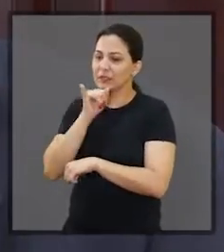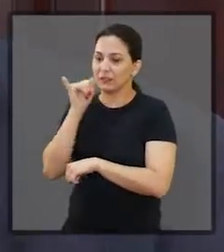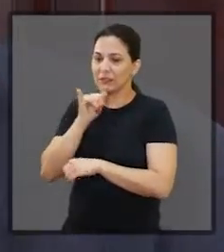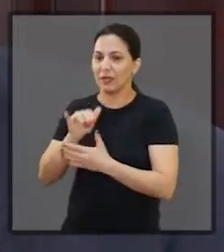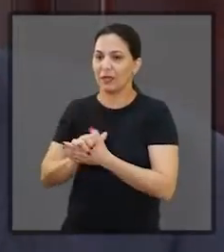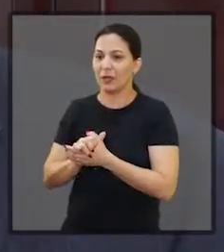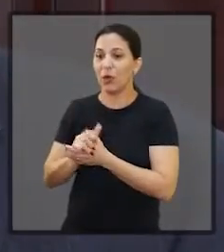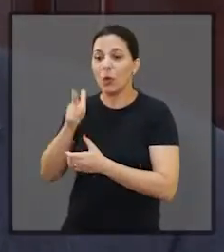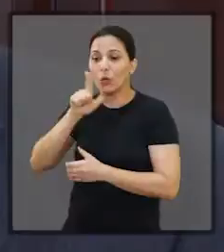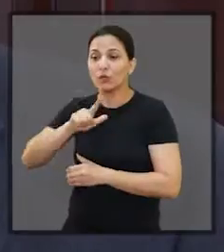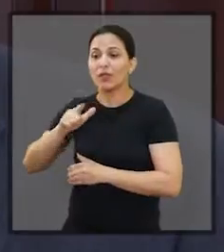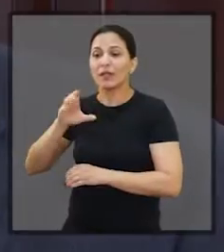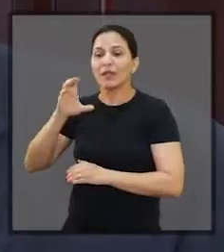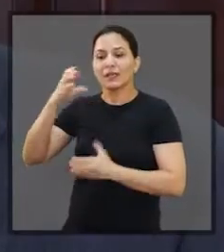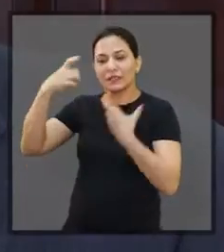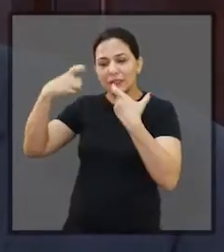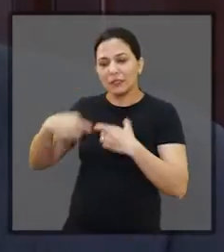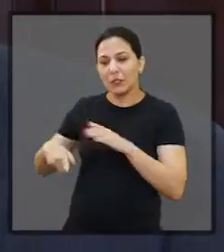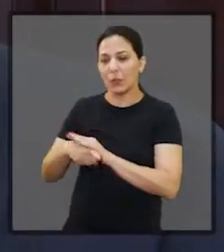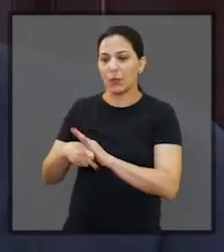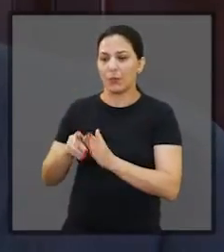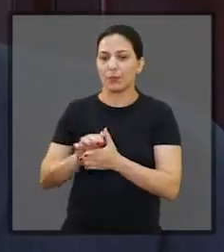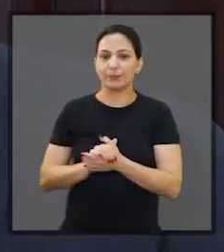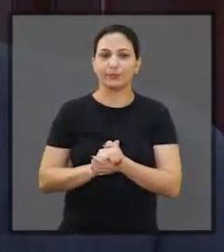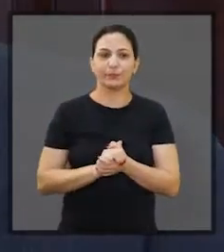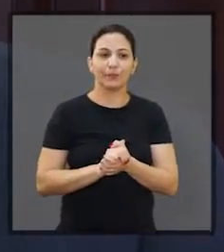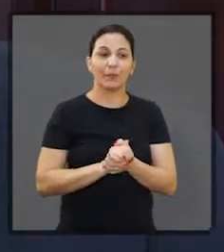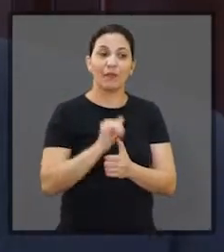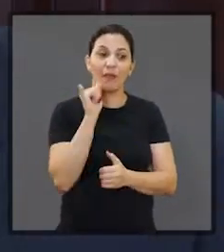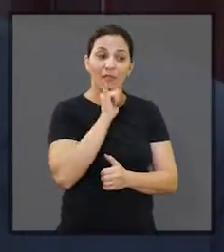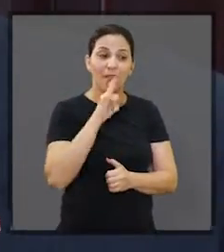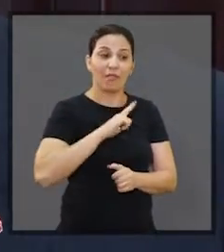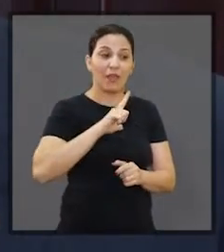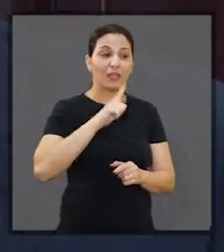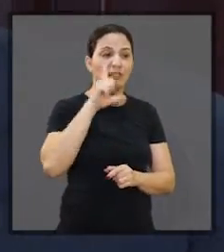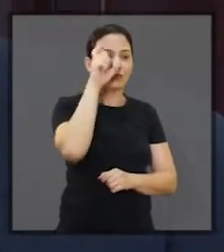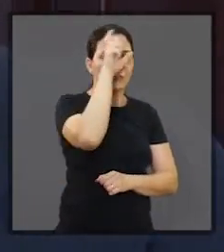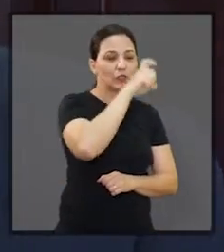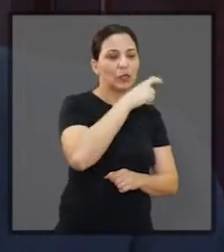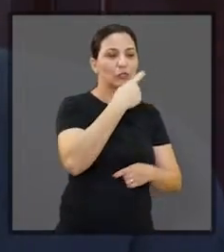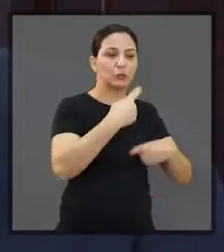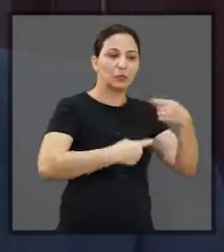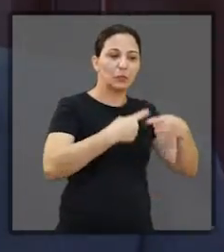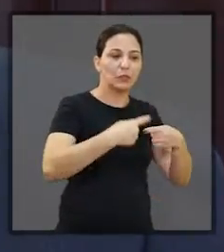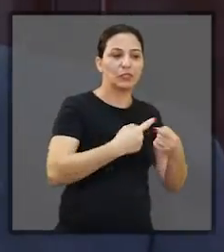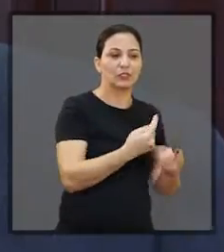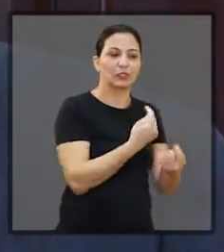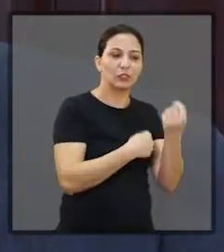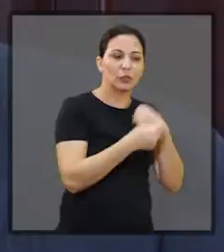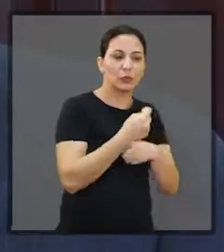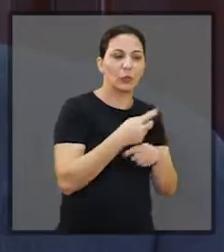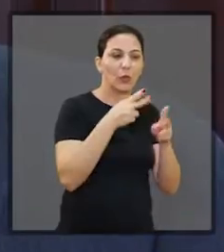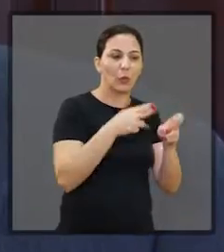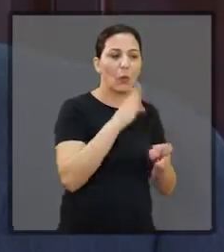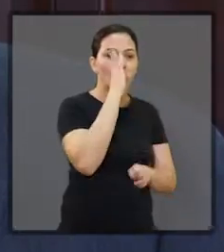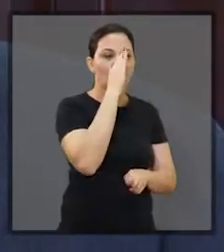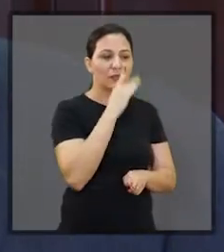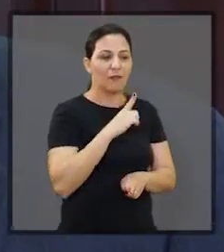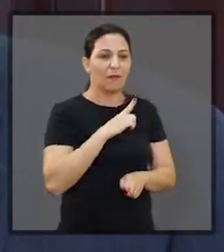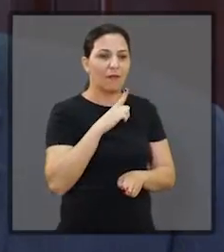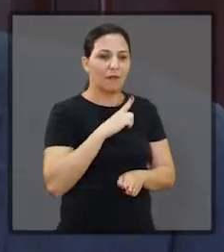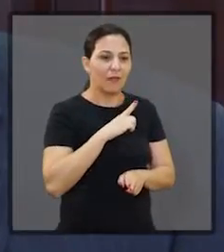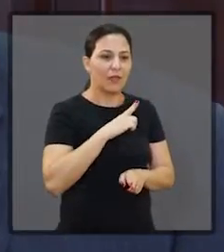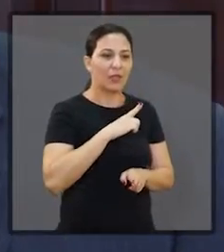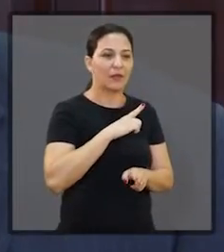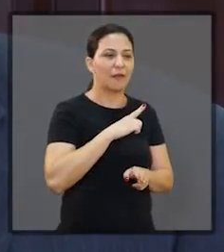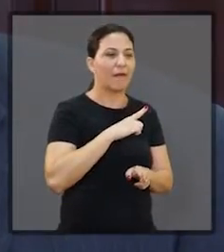E isso só se faz com o exercício cidadão. A Itália vive suas dificuldades políticas, também econômicas, assim como o Brasil. Passou